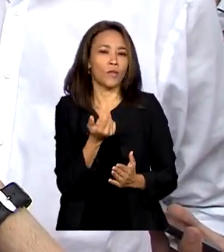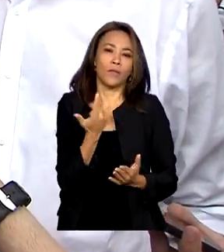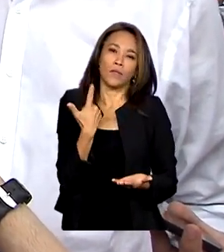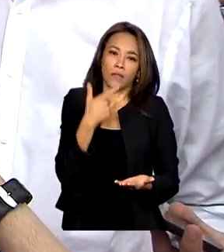empreendedorismo. Legenda Adriana